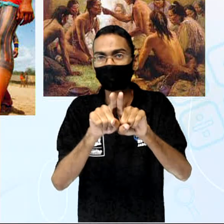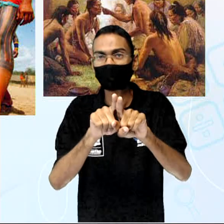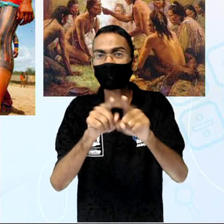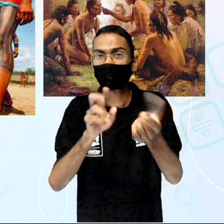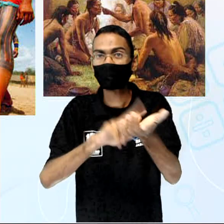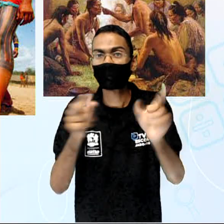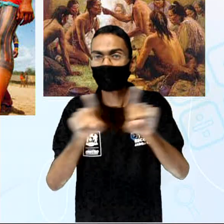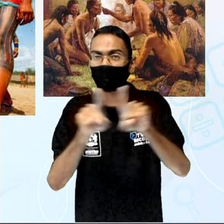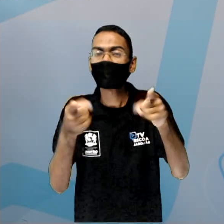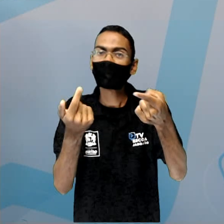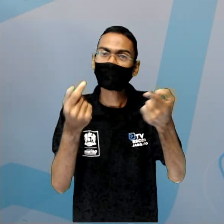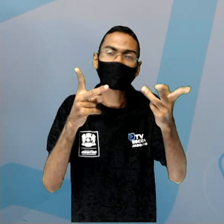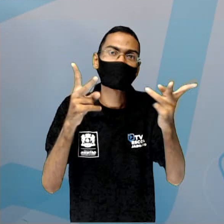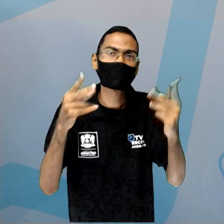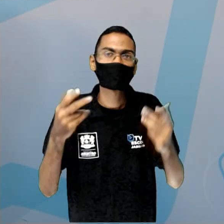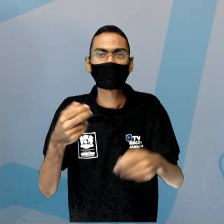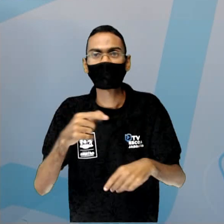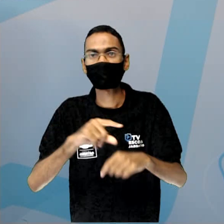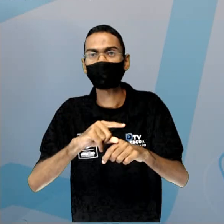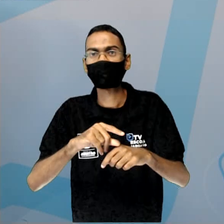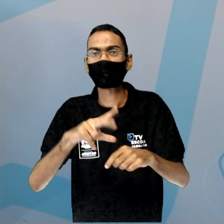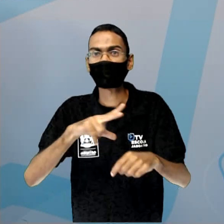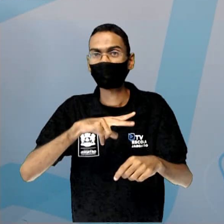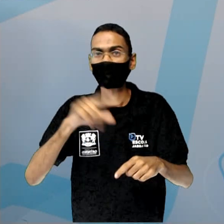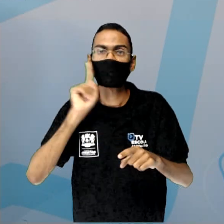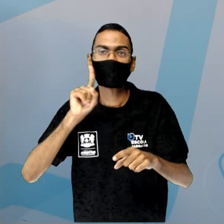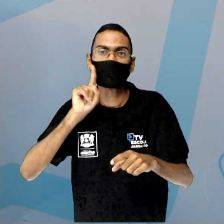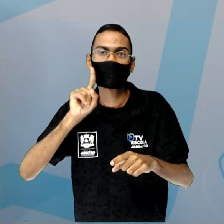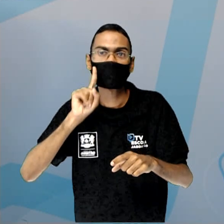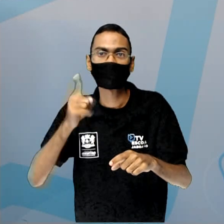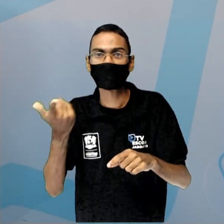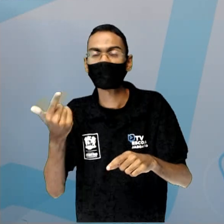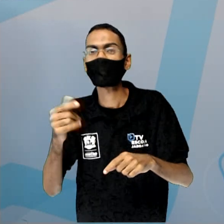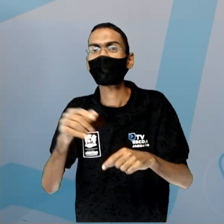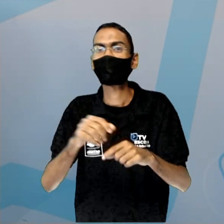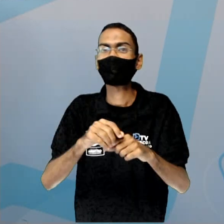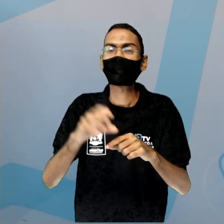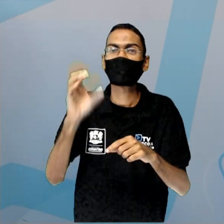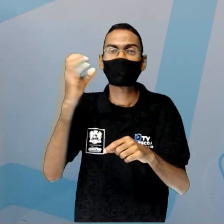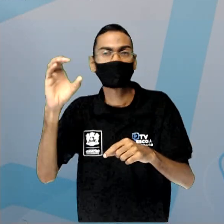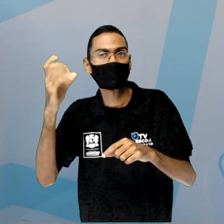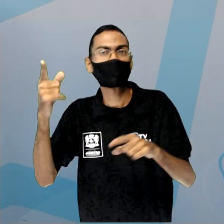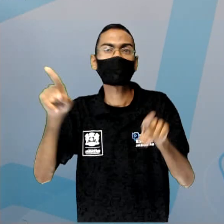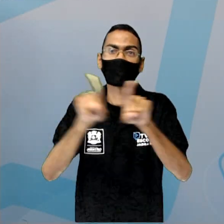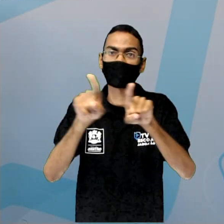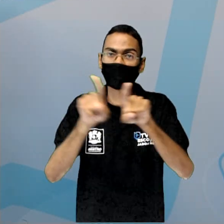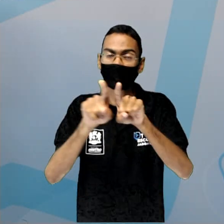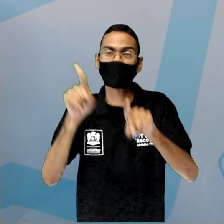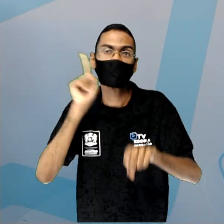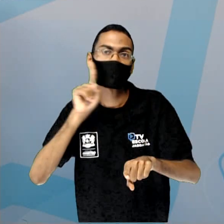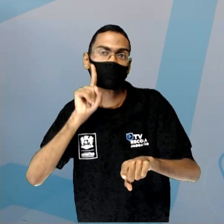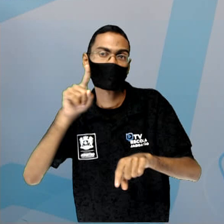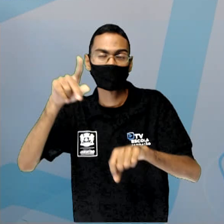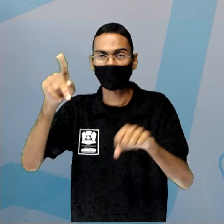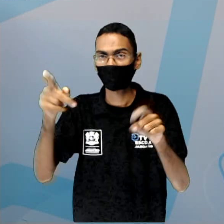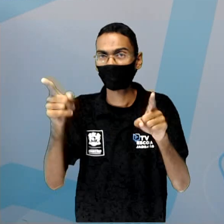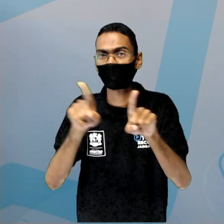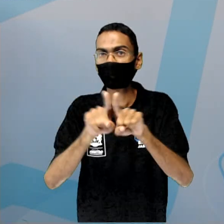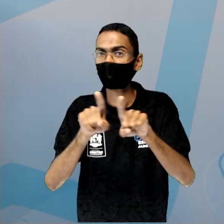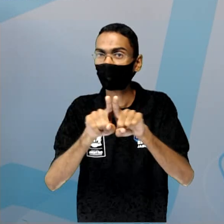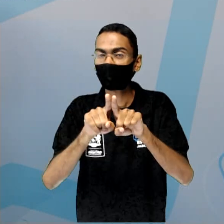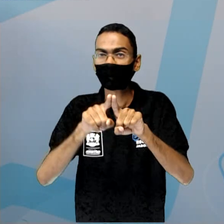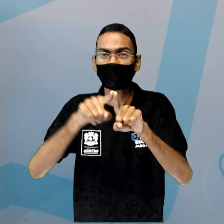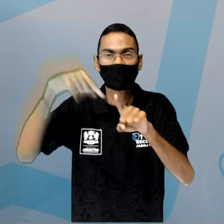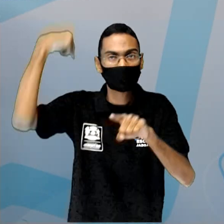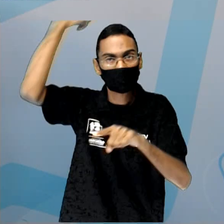aí os norte-americanos são, ó, canadenses, estados-unidenses e mexicanos. E nesses três